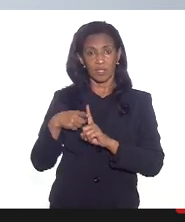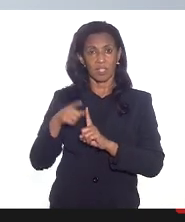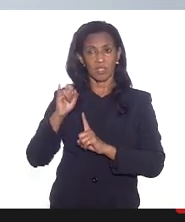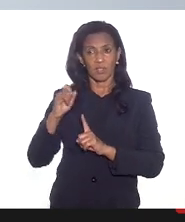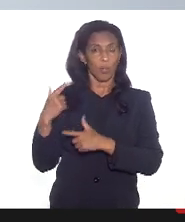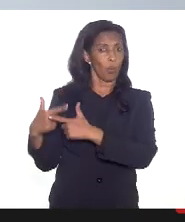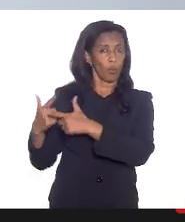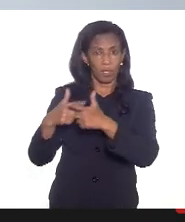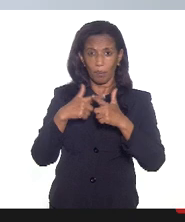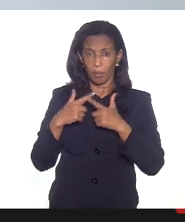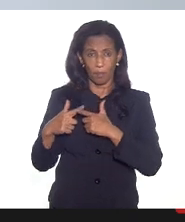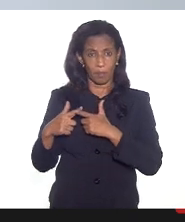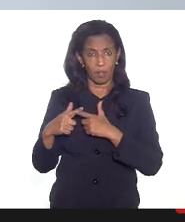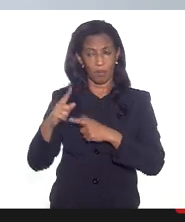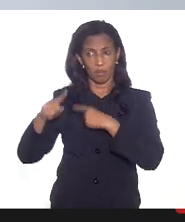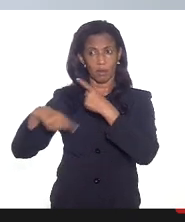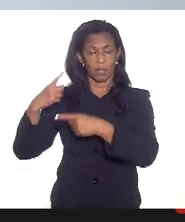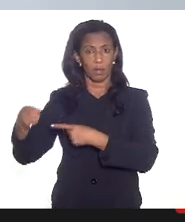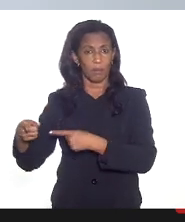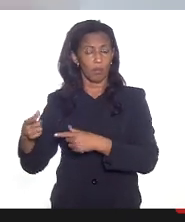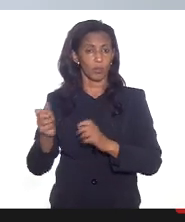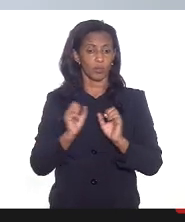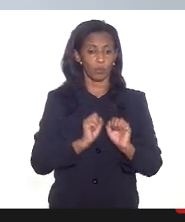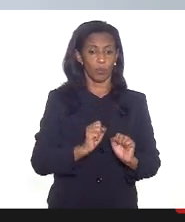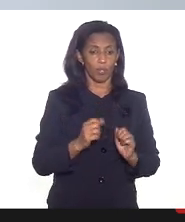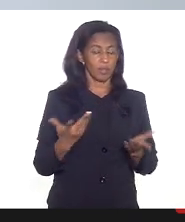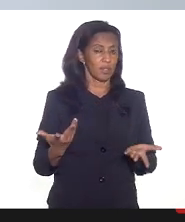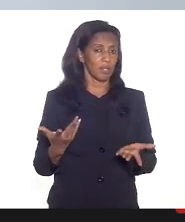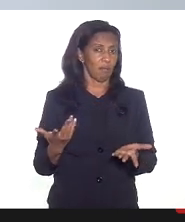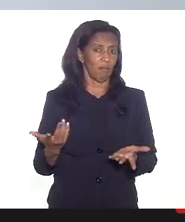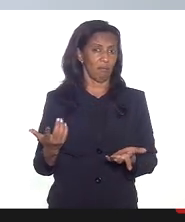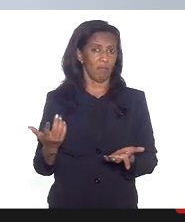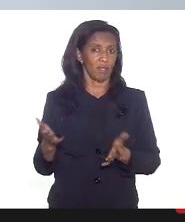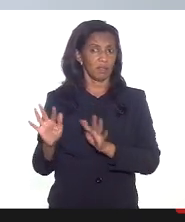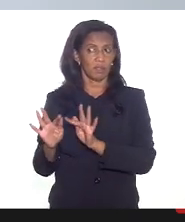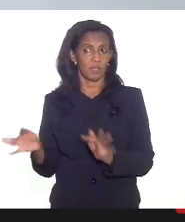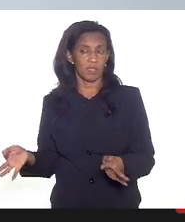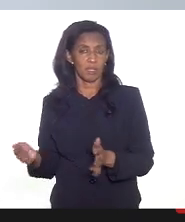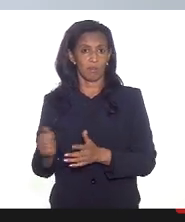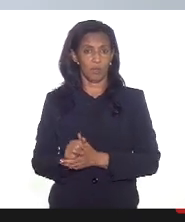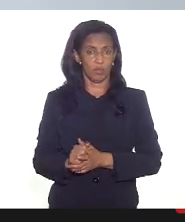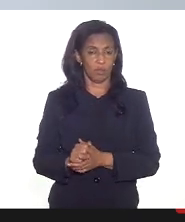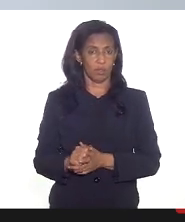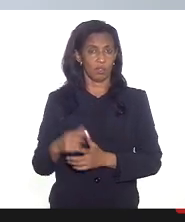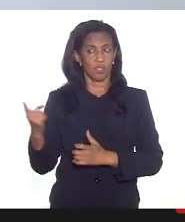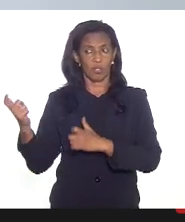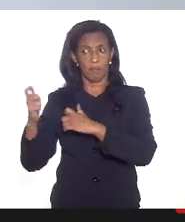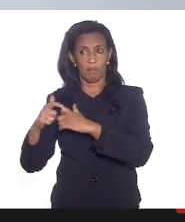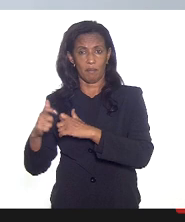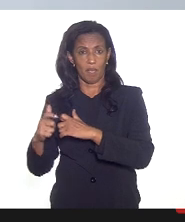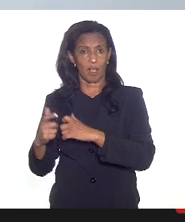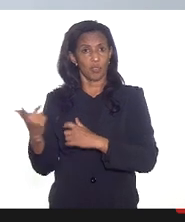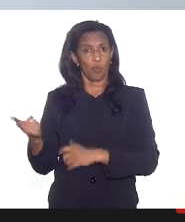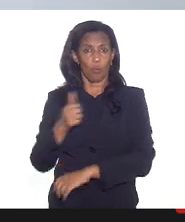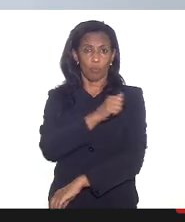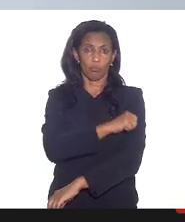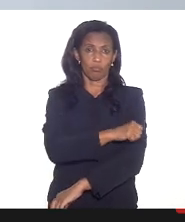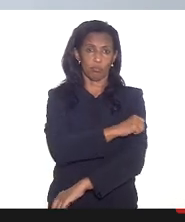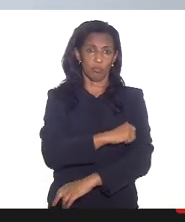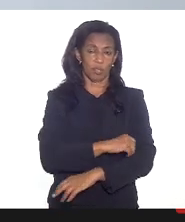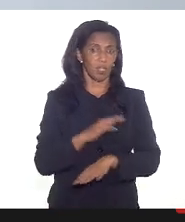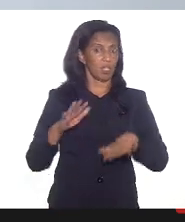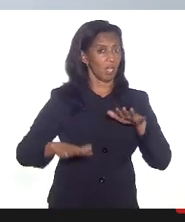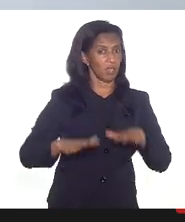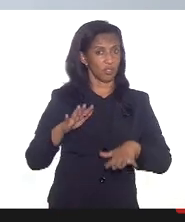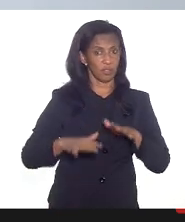qualquer tipo de complicação pode ser assim excepcional ela passou por um atendimento seja médico seja da enfermagem e